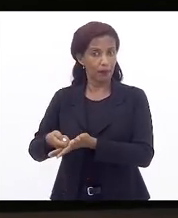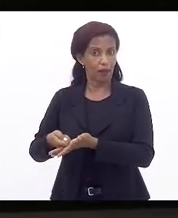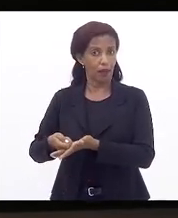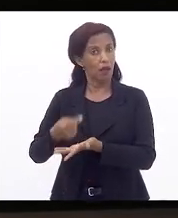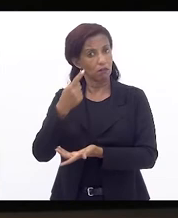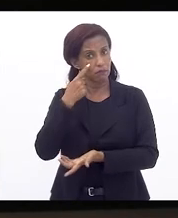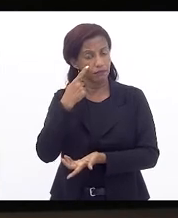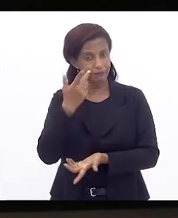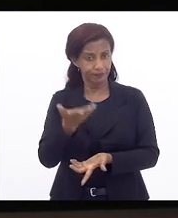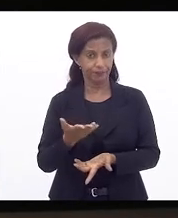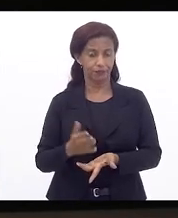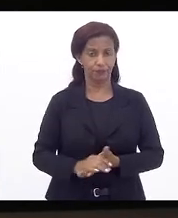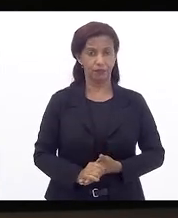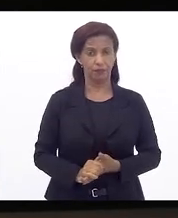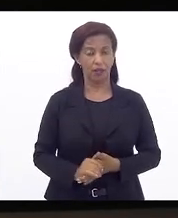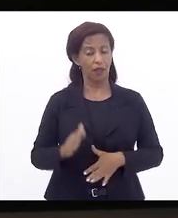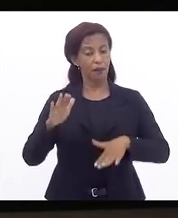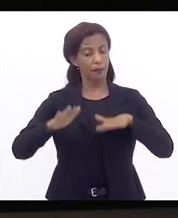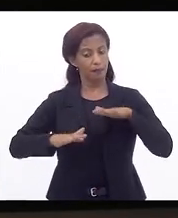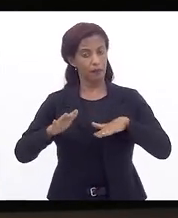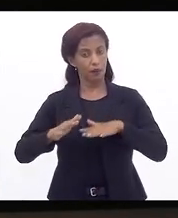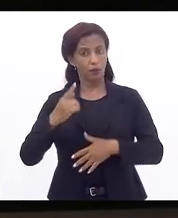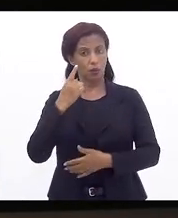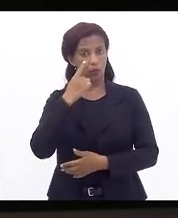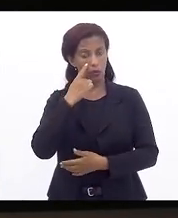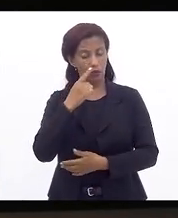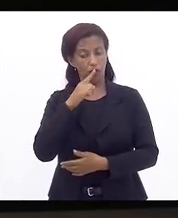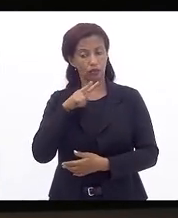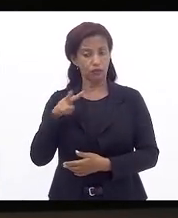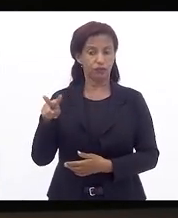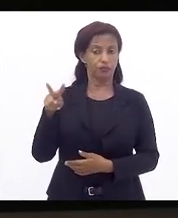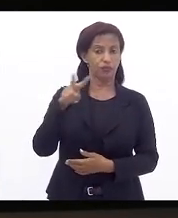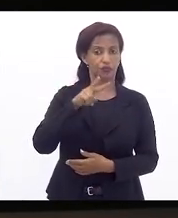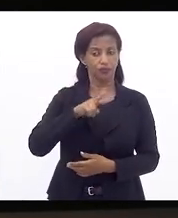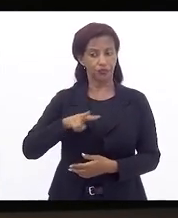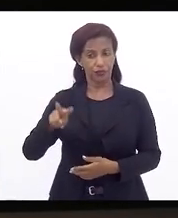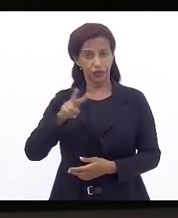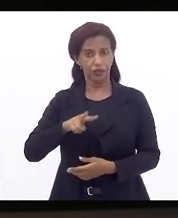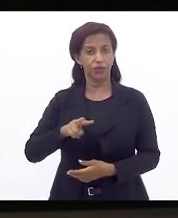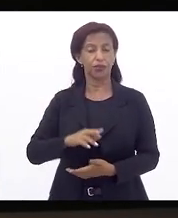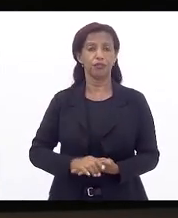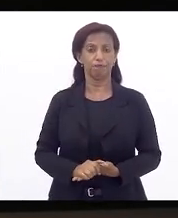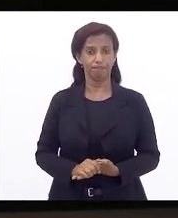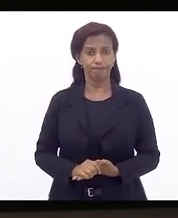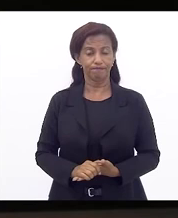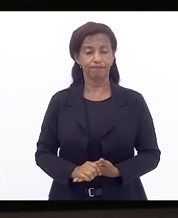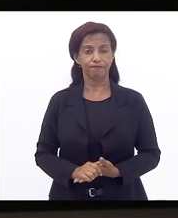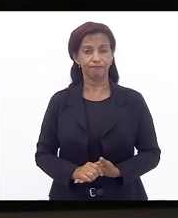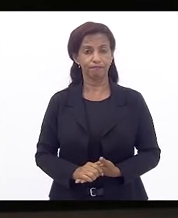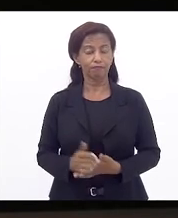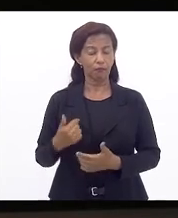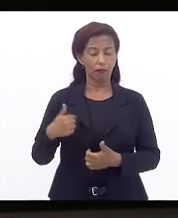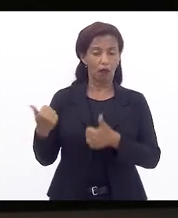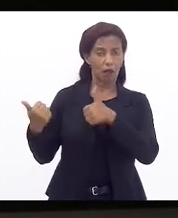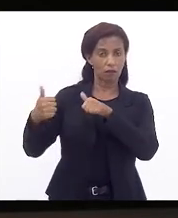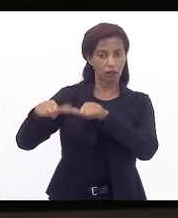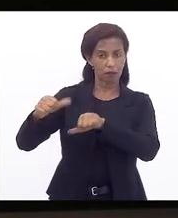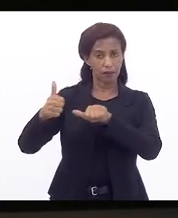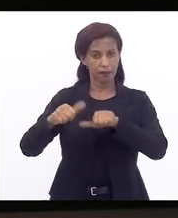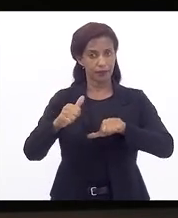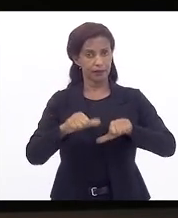pelo menos, daquilo que eu tenho ouvido e daquilo que eu tenho visto e analisado,